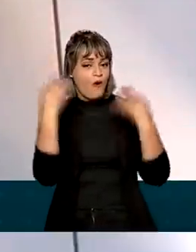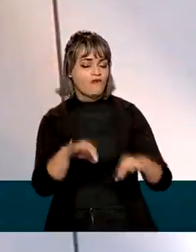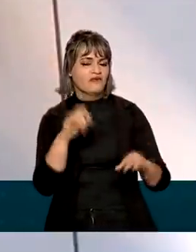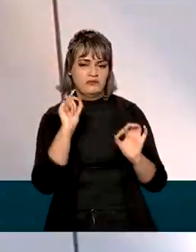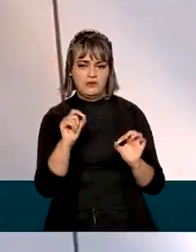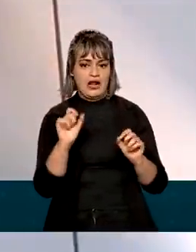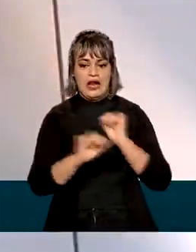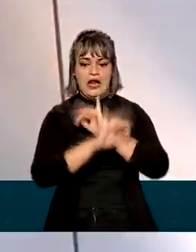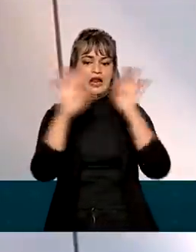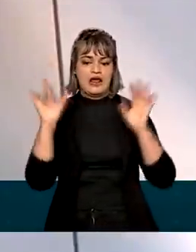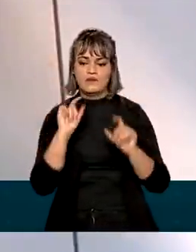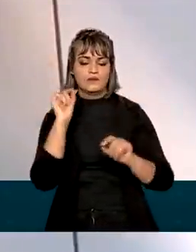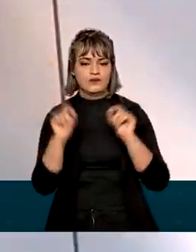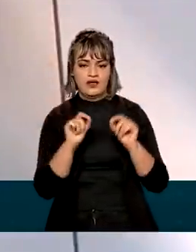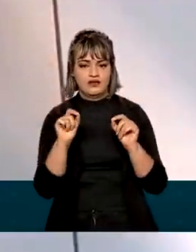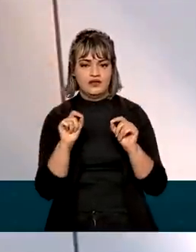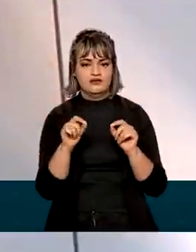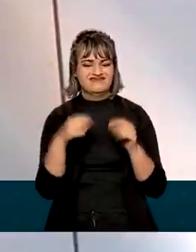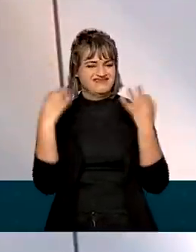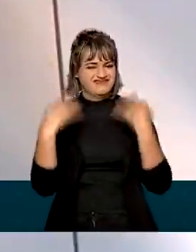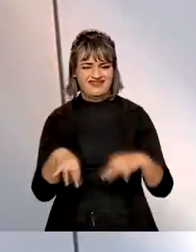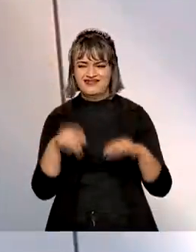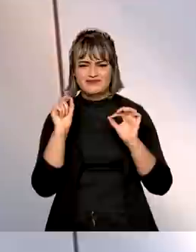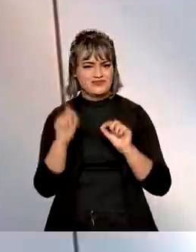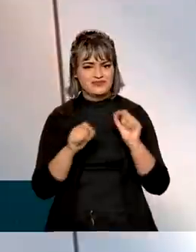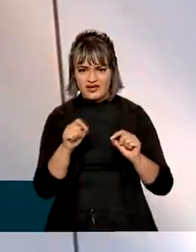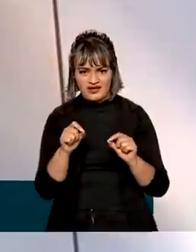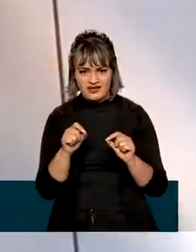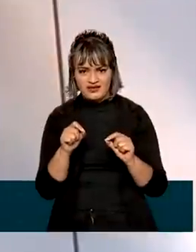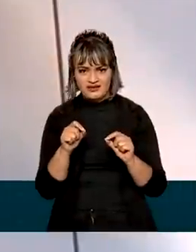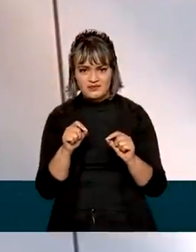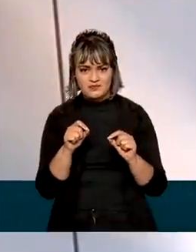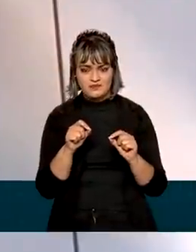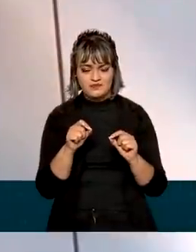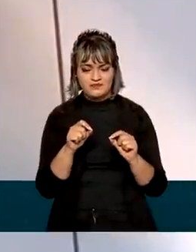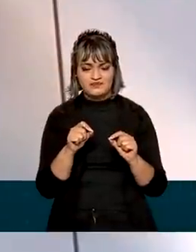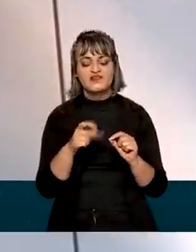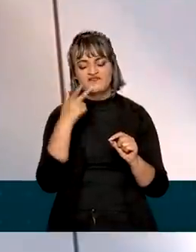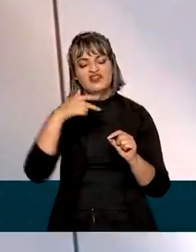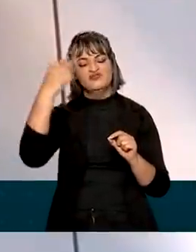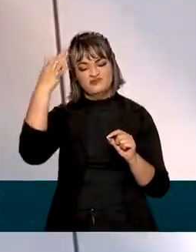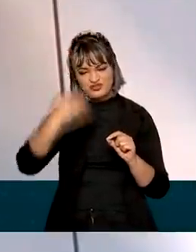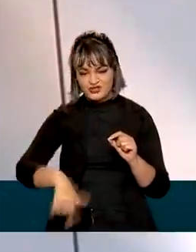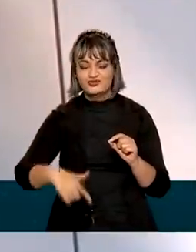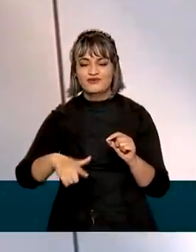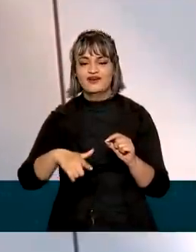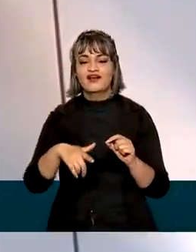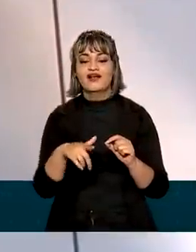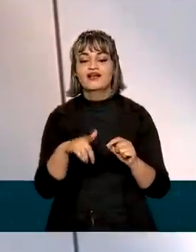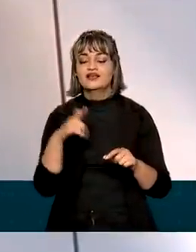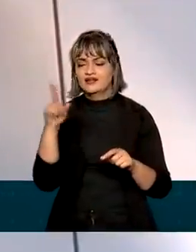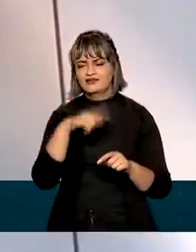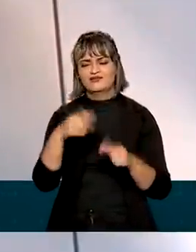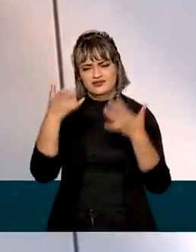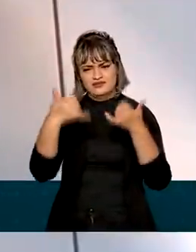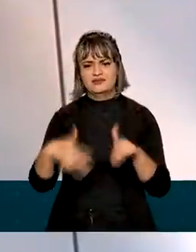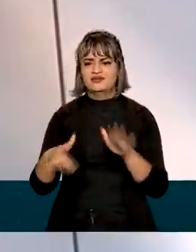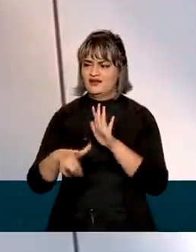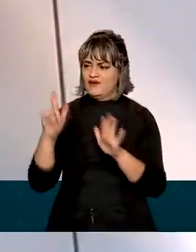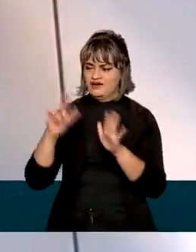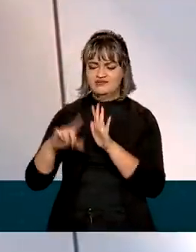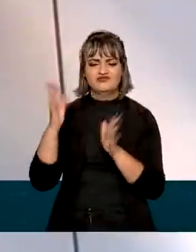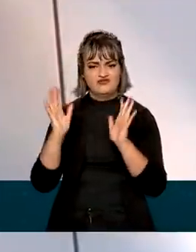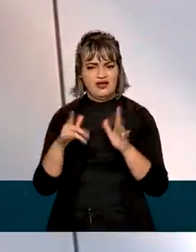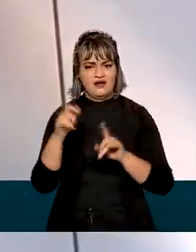inquestionável e sem dúvida alguma, reafirmando o que nós já havíamos dito nos meses